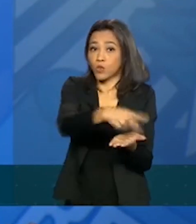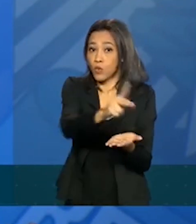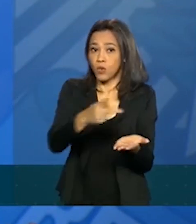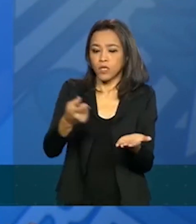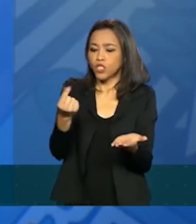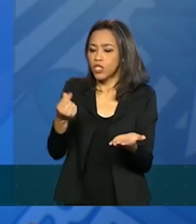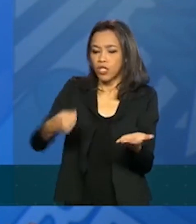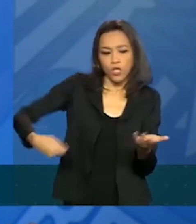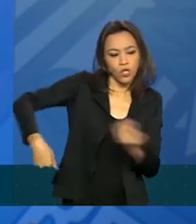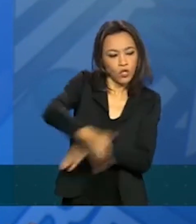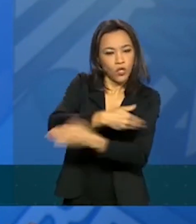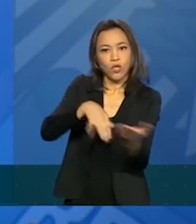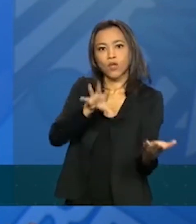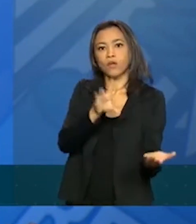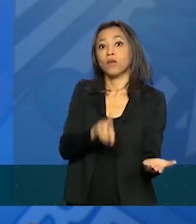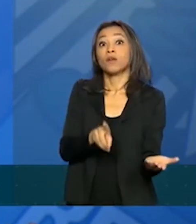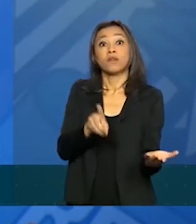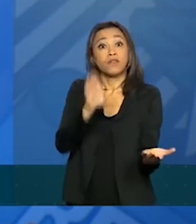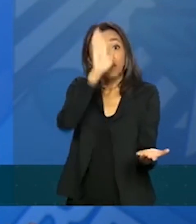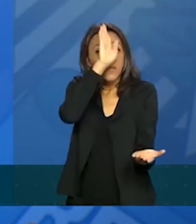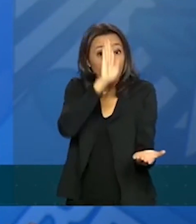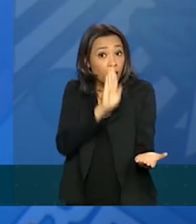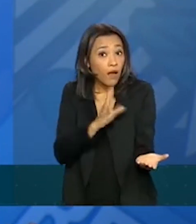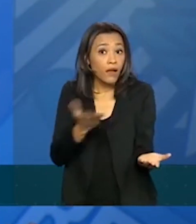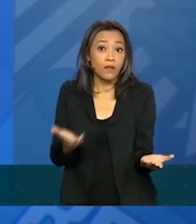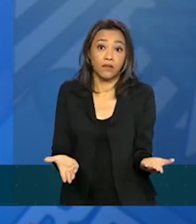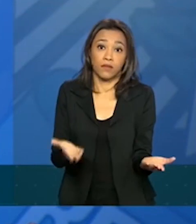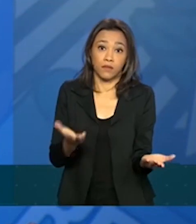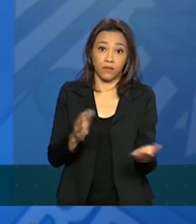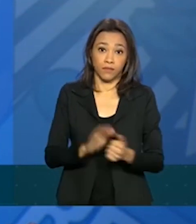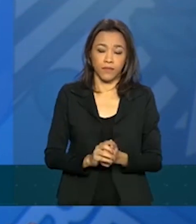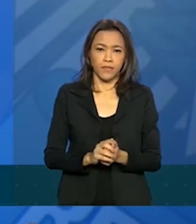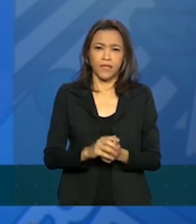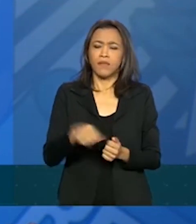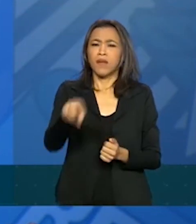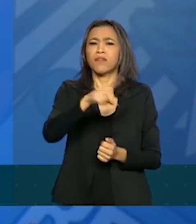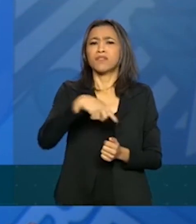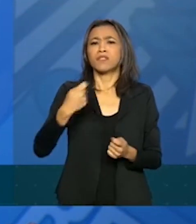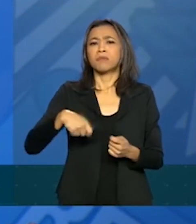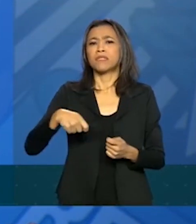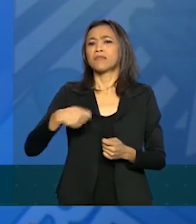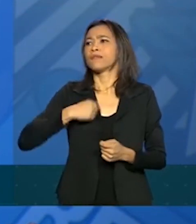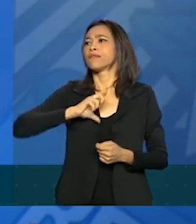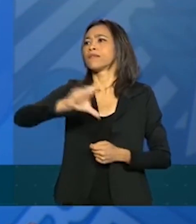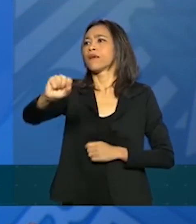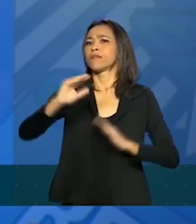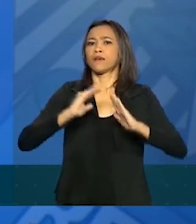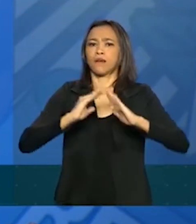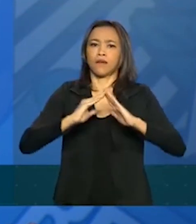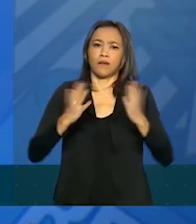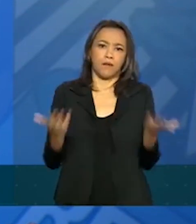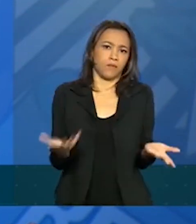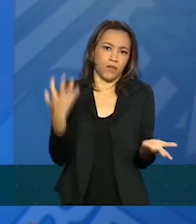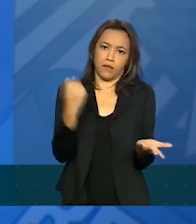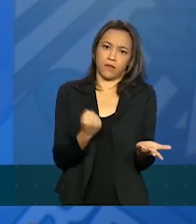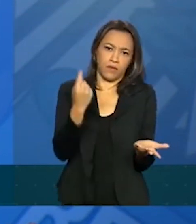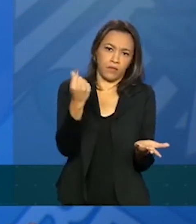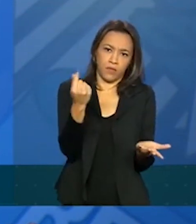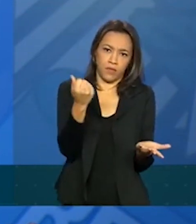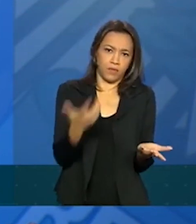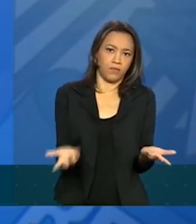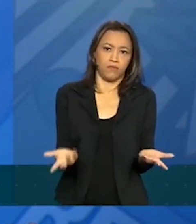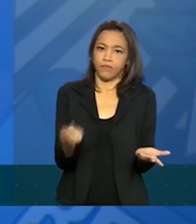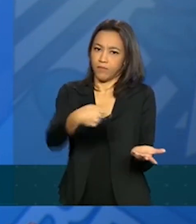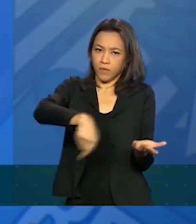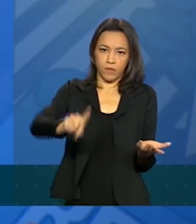transferências, DOC, tudo de graça, para que não precisem sair de casa para receber esse dinheiro de uma